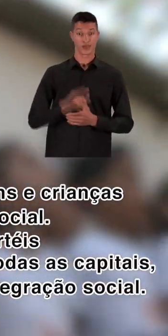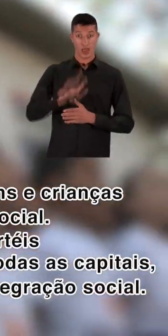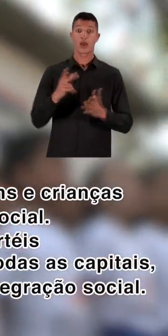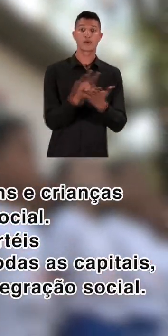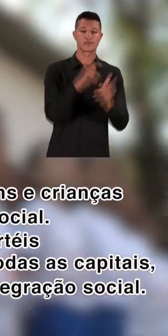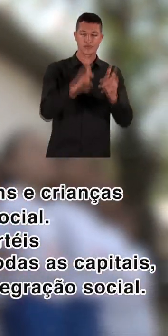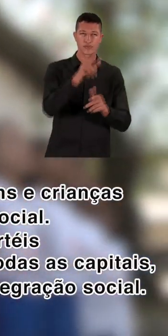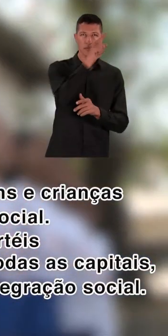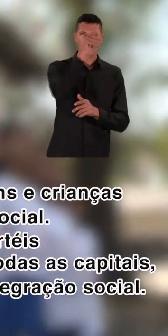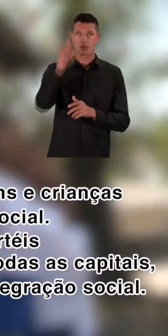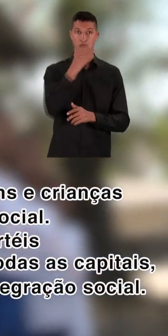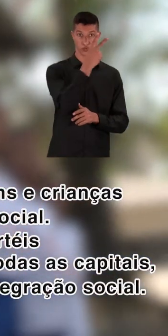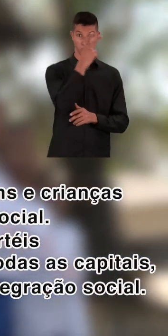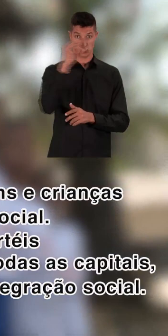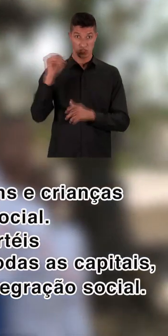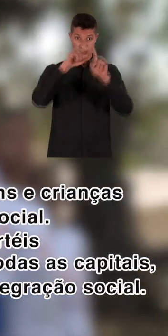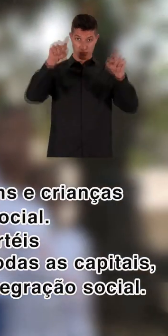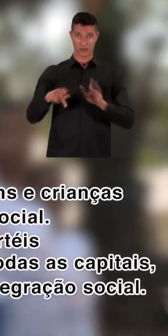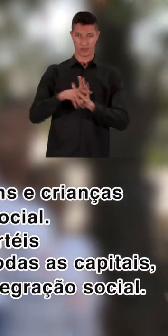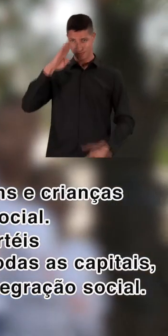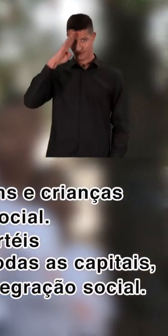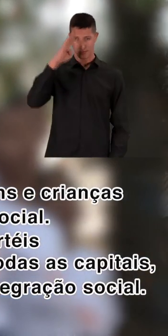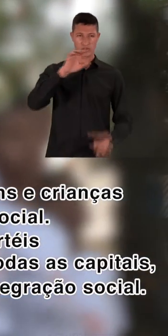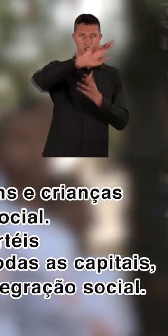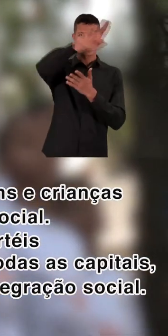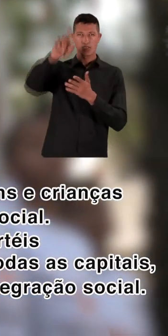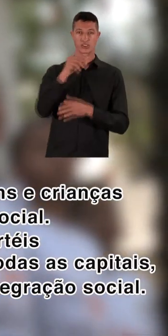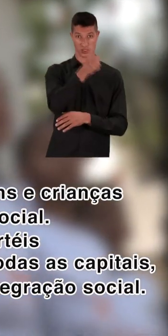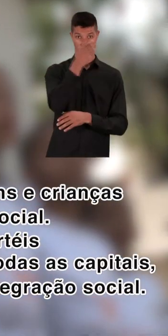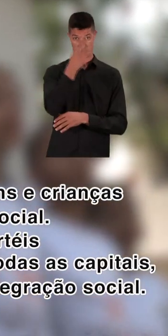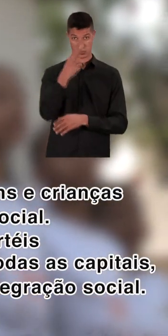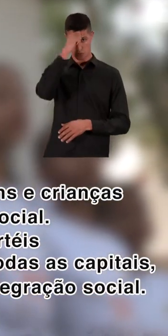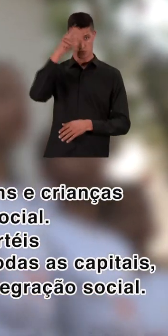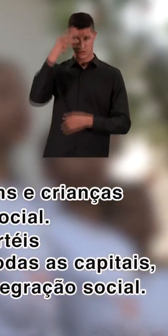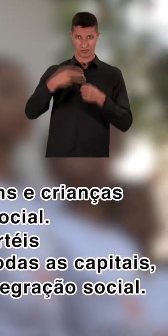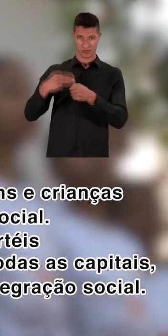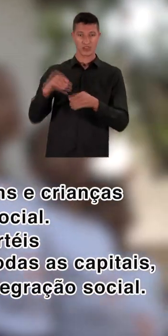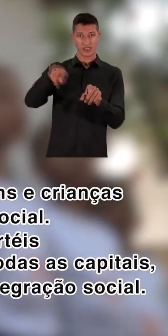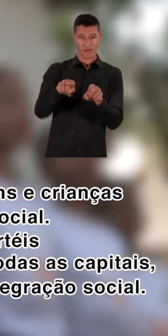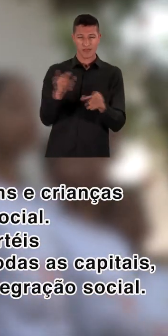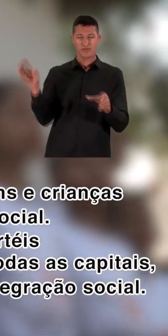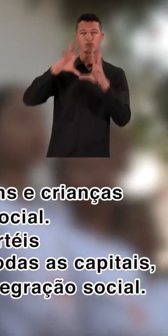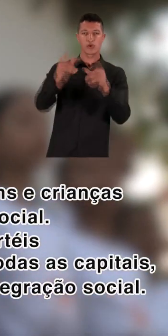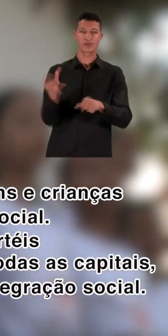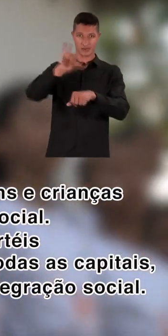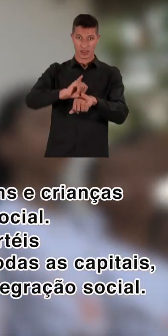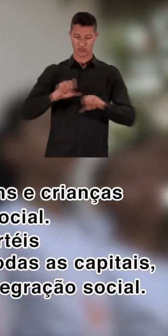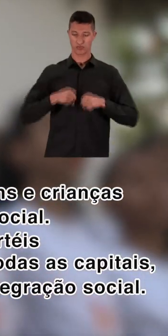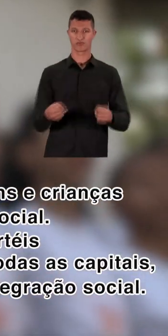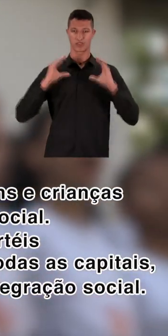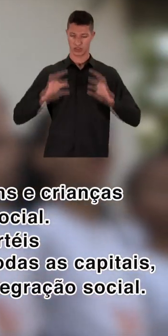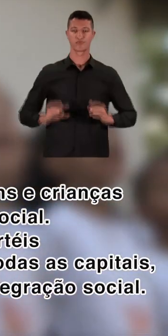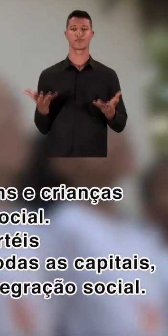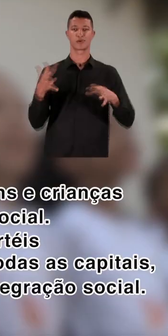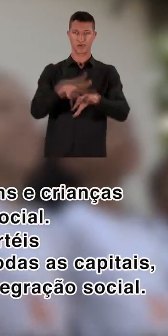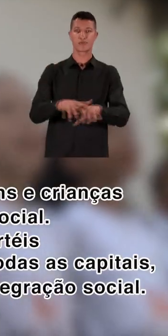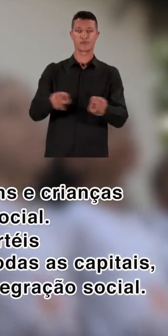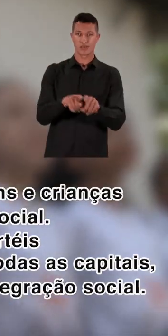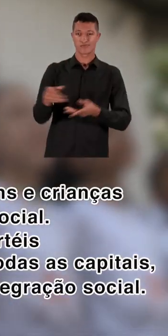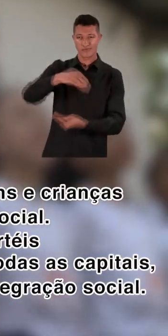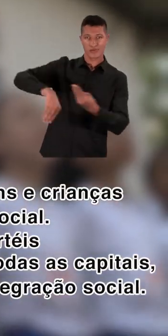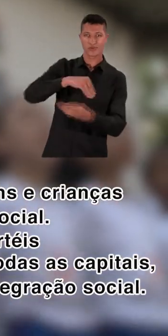Música Música Da justiça, tua voz forte,